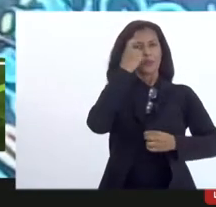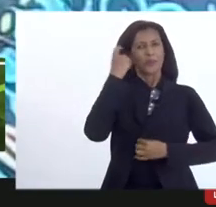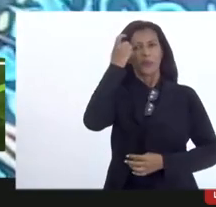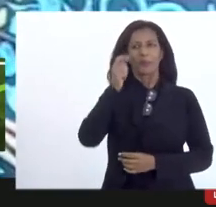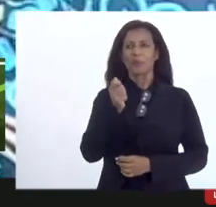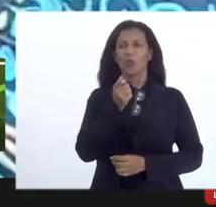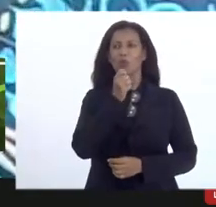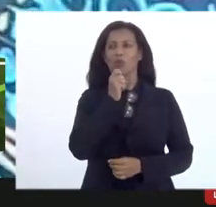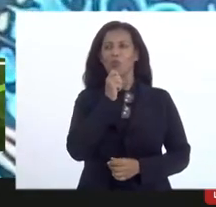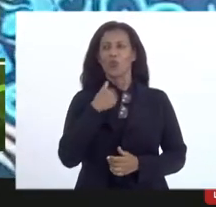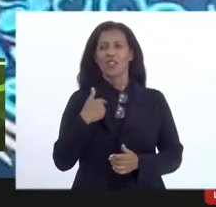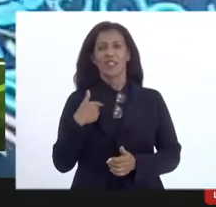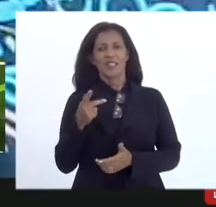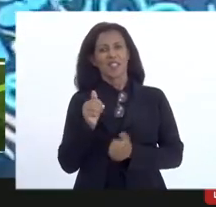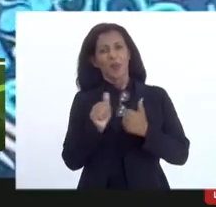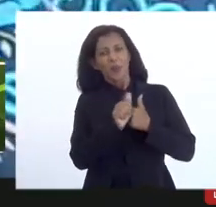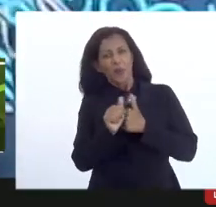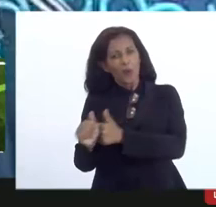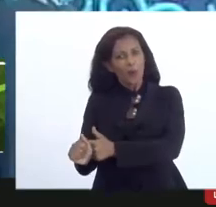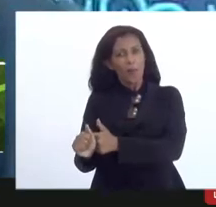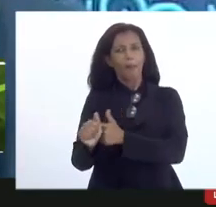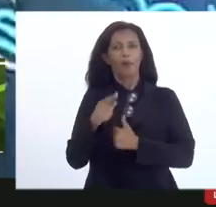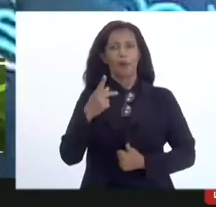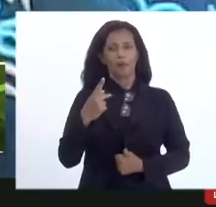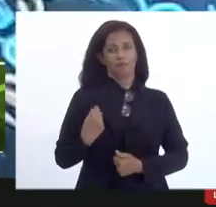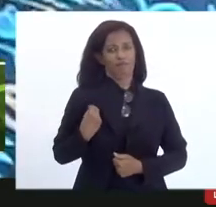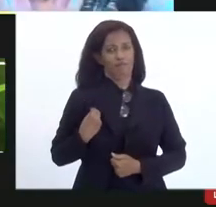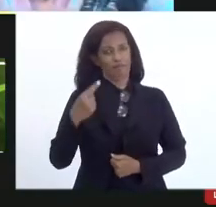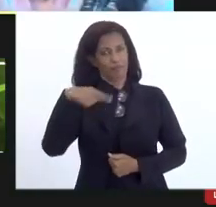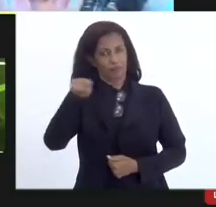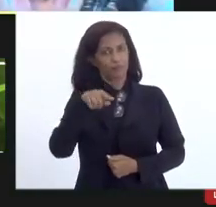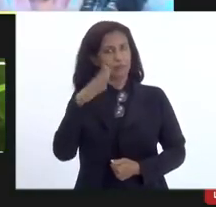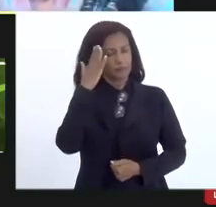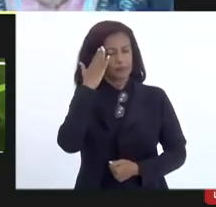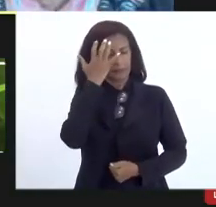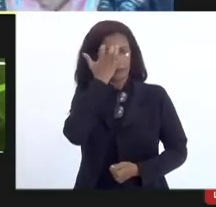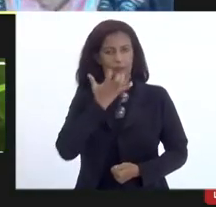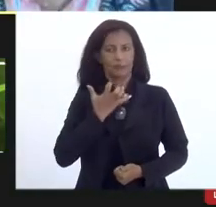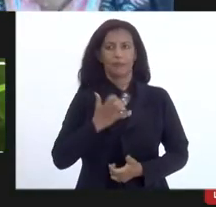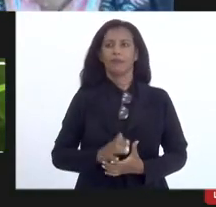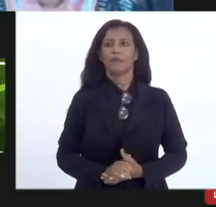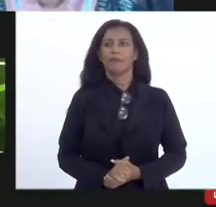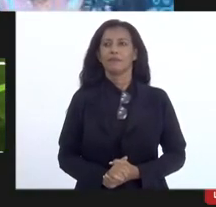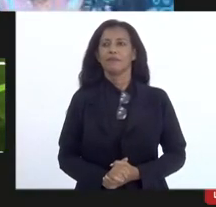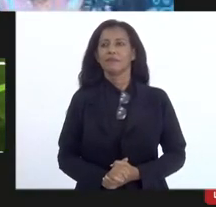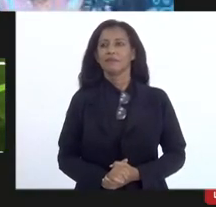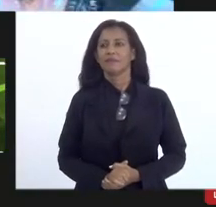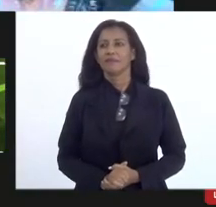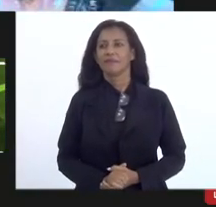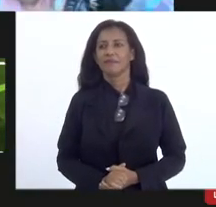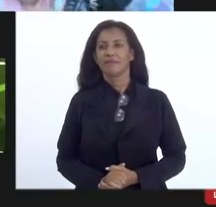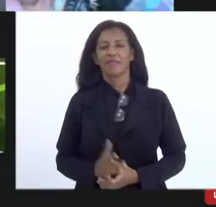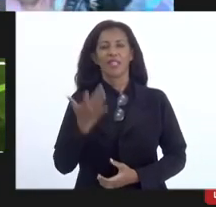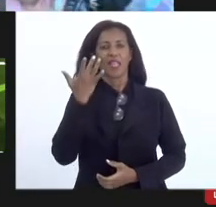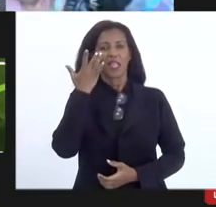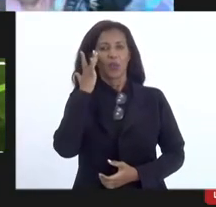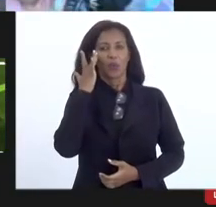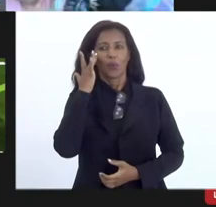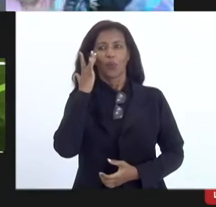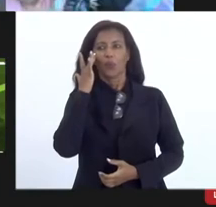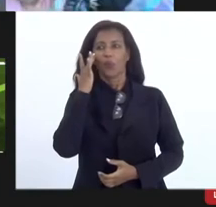porque eu acompanho o mandato de vocês e sei da seriedade, tá bom? Valeu, que tranquilo. Obrigado. Eu acho que a audiência é Tem